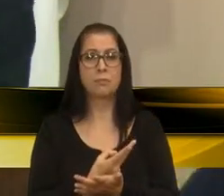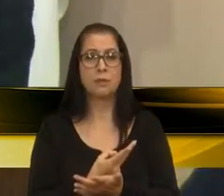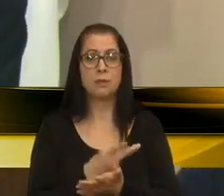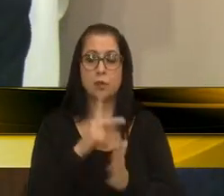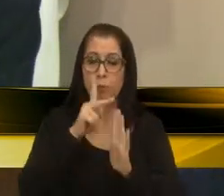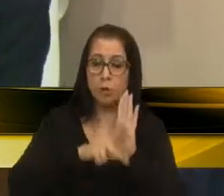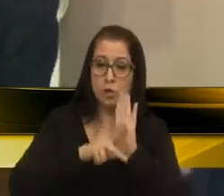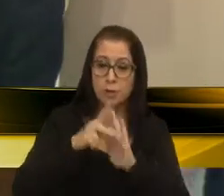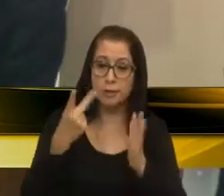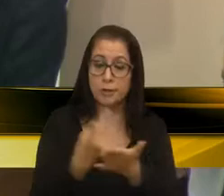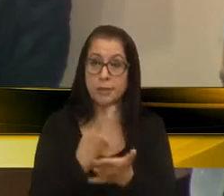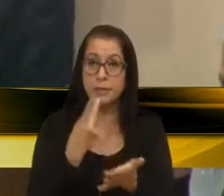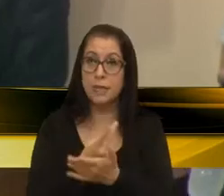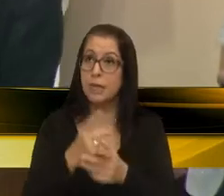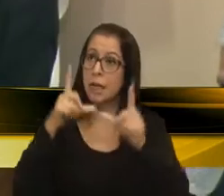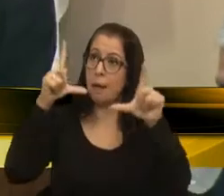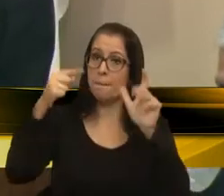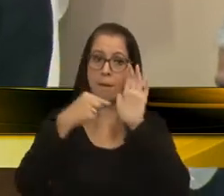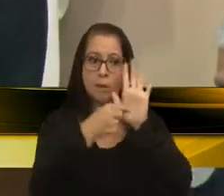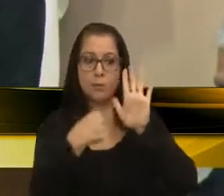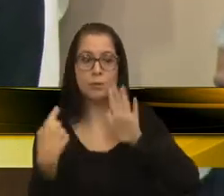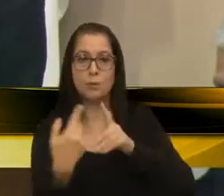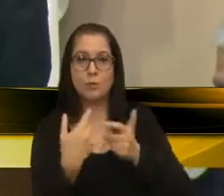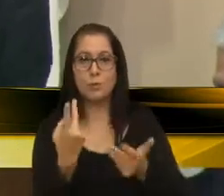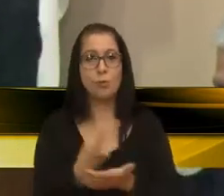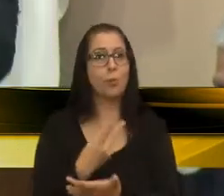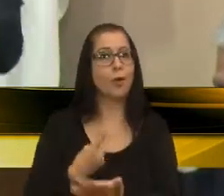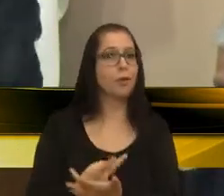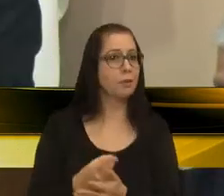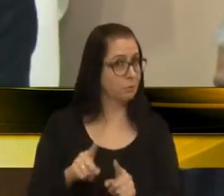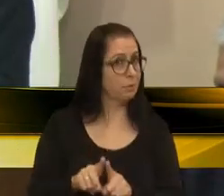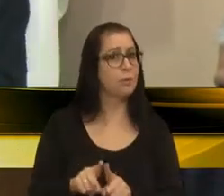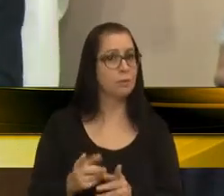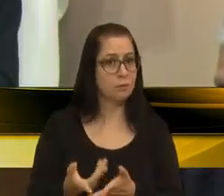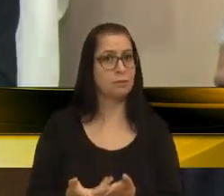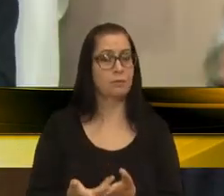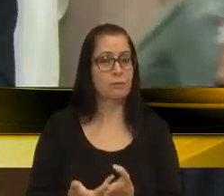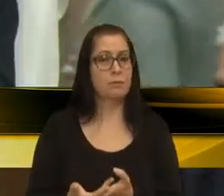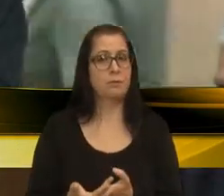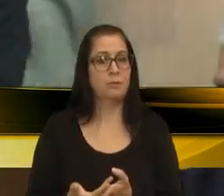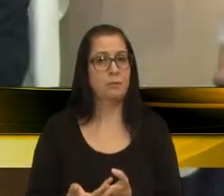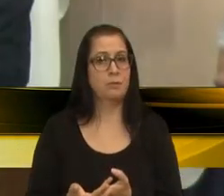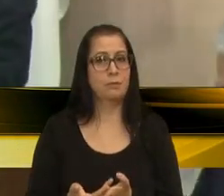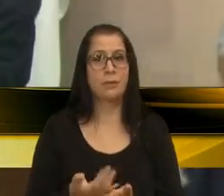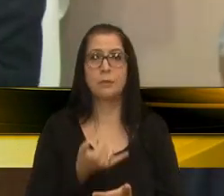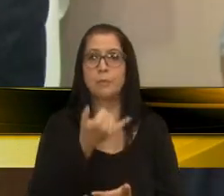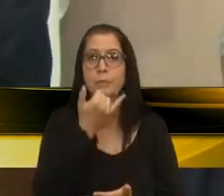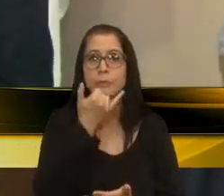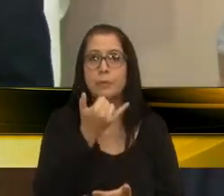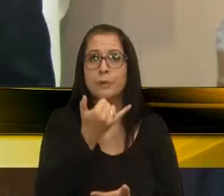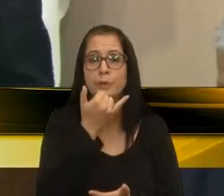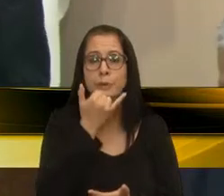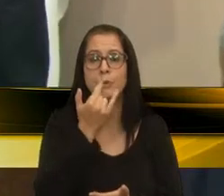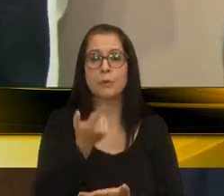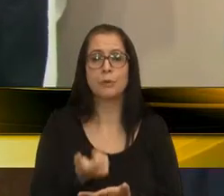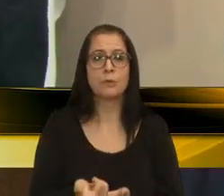projeto, está errado, essa sinalização, nesse momento, que estão fazendo, também, está errado, me desculpe, aqueles,